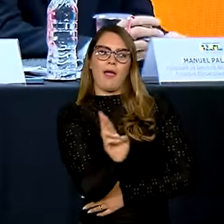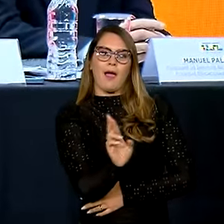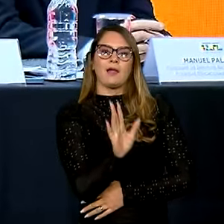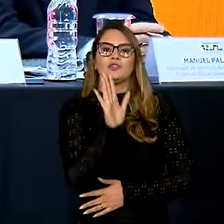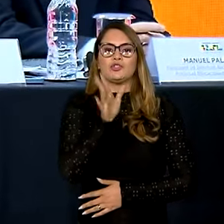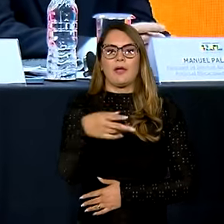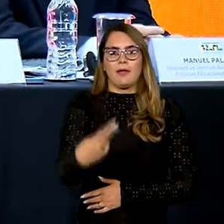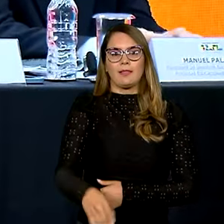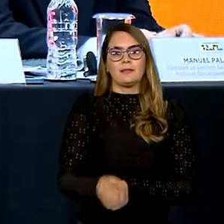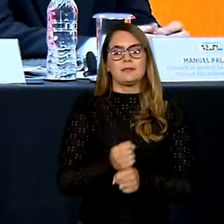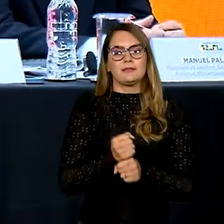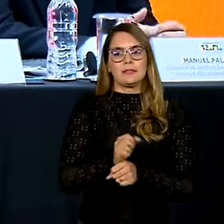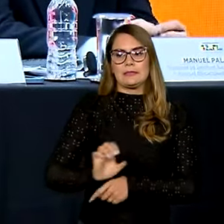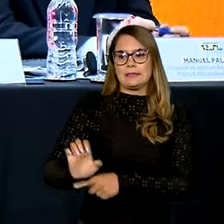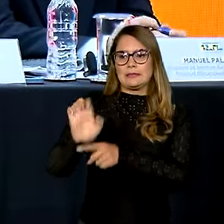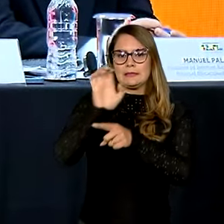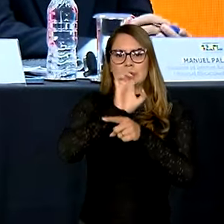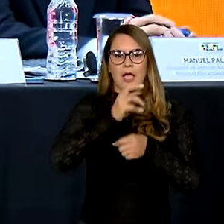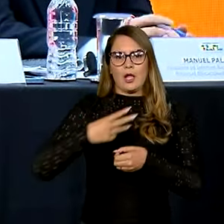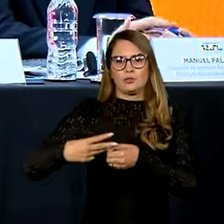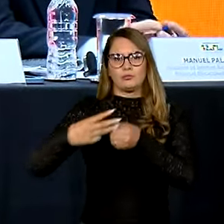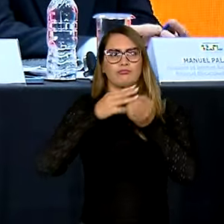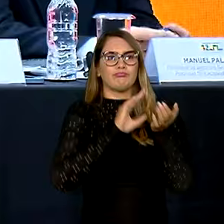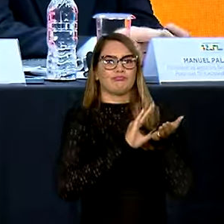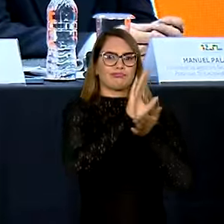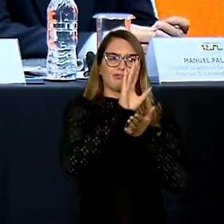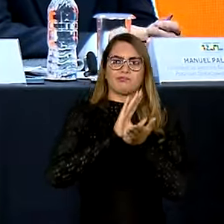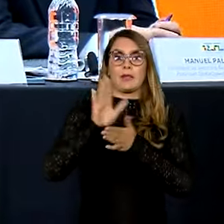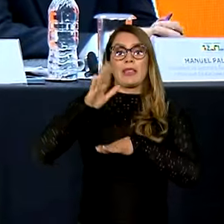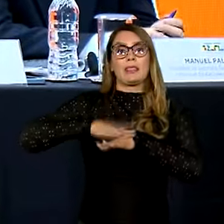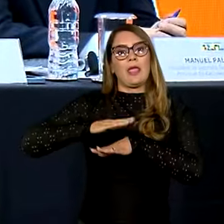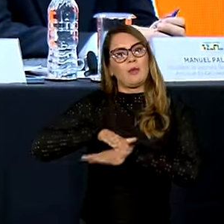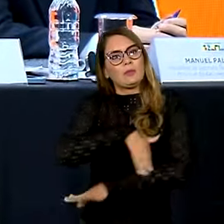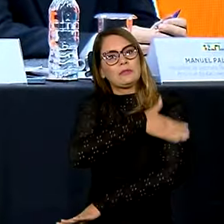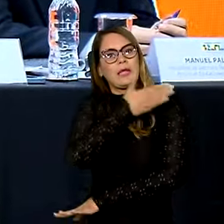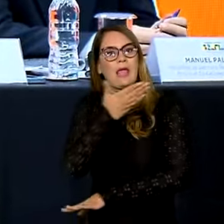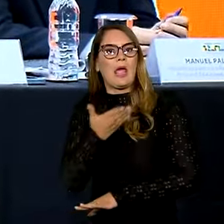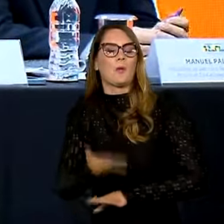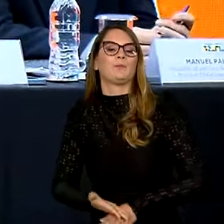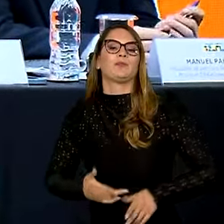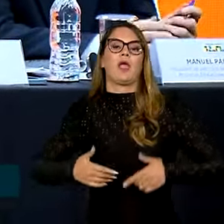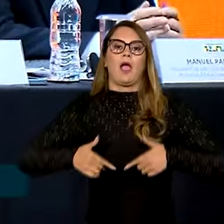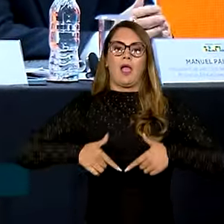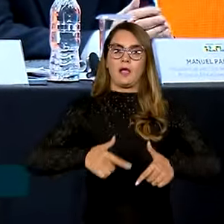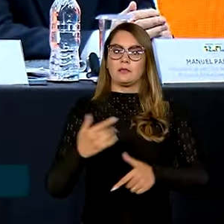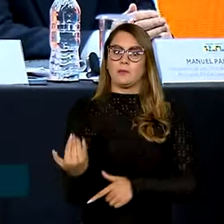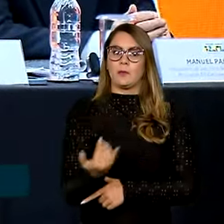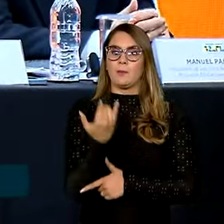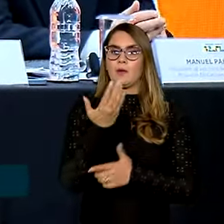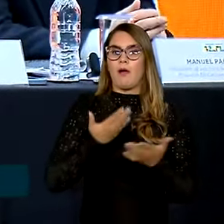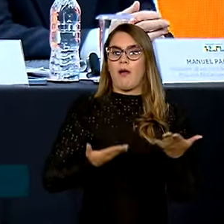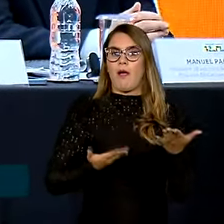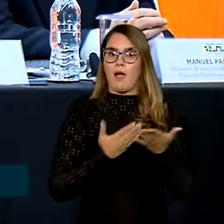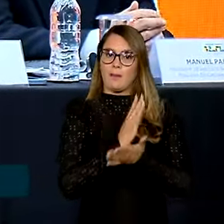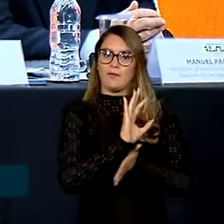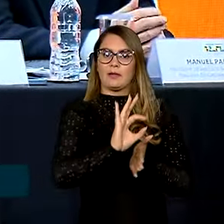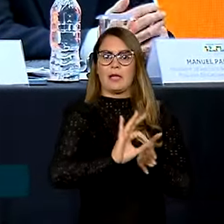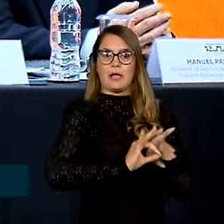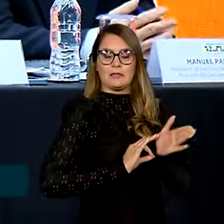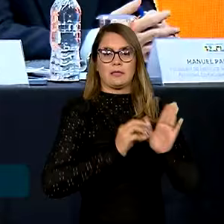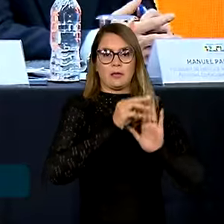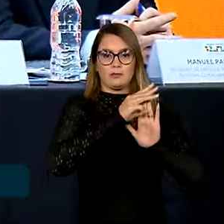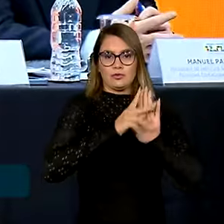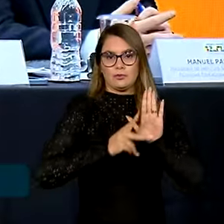este ano para os Estados Unidos ampliar as suas matrículas de tempo integral. Outra ação importante tem sido, foi aprovada, aliás, assinada a medida